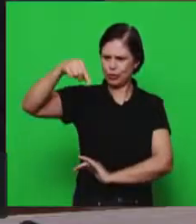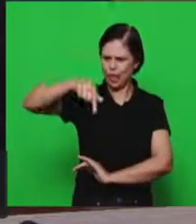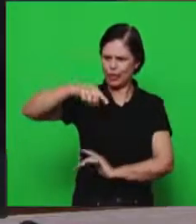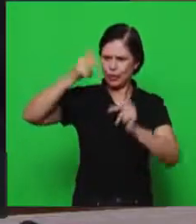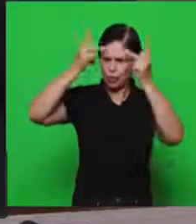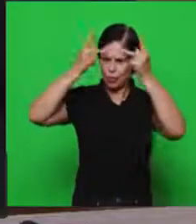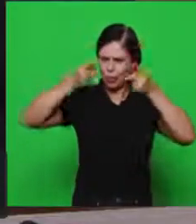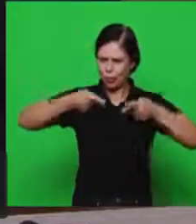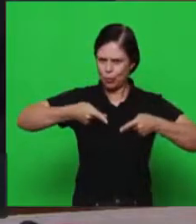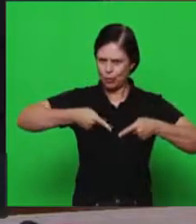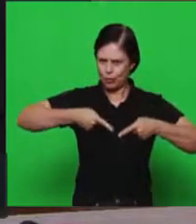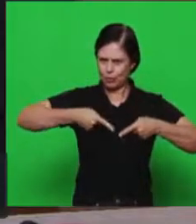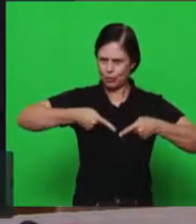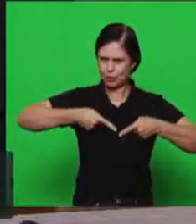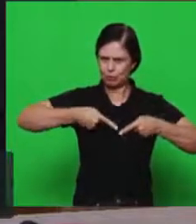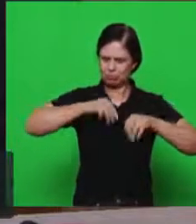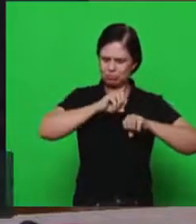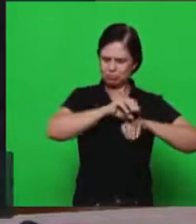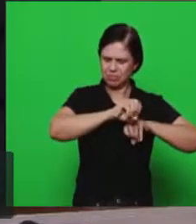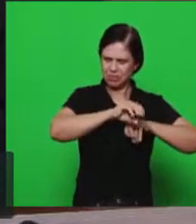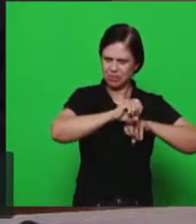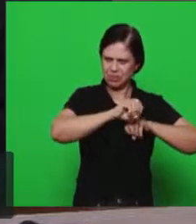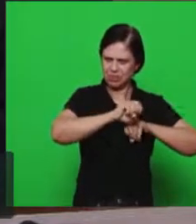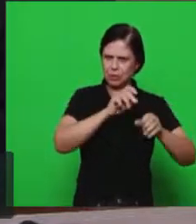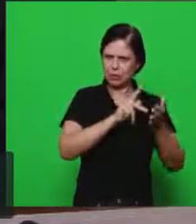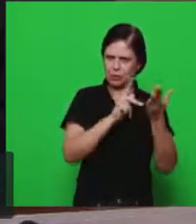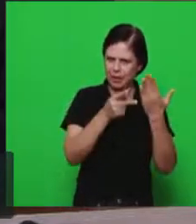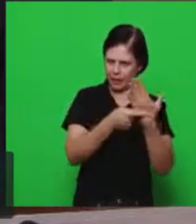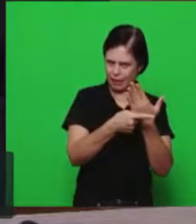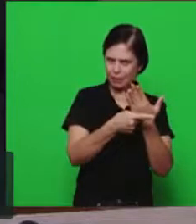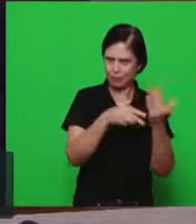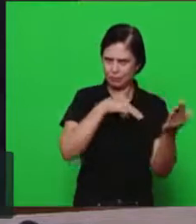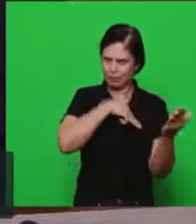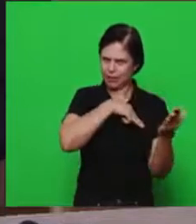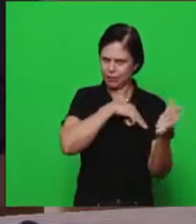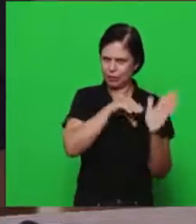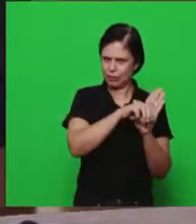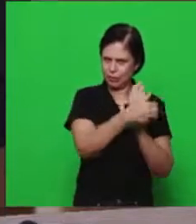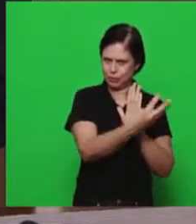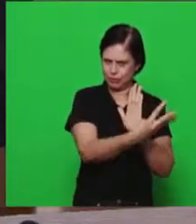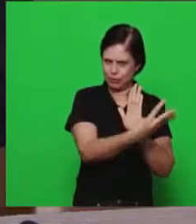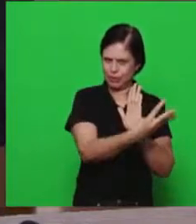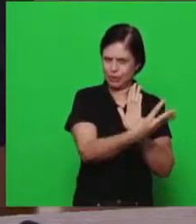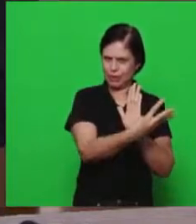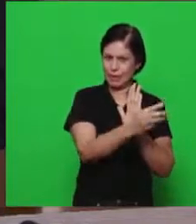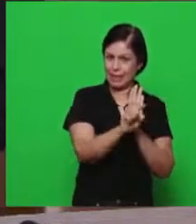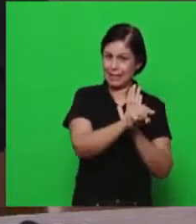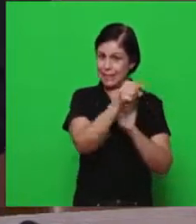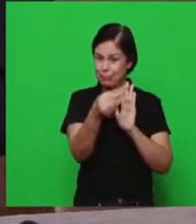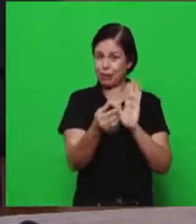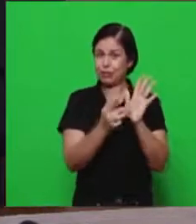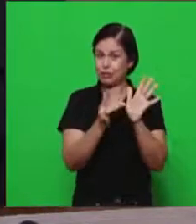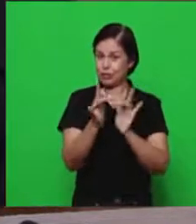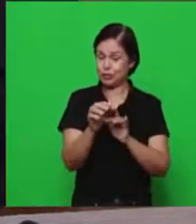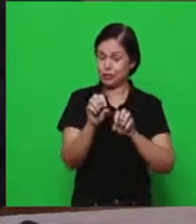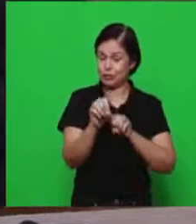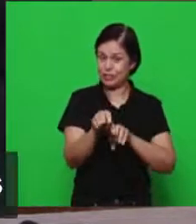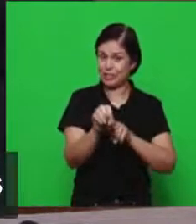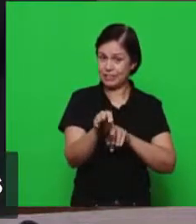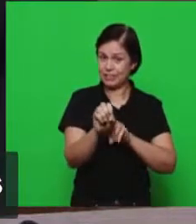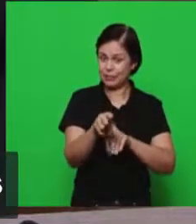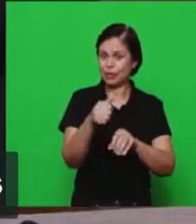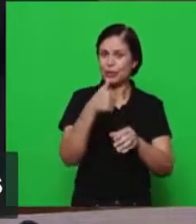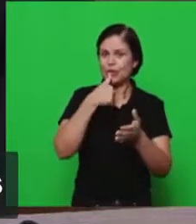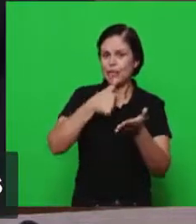as parábolas do capítulo 3 de Mateus, e o momento em que também no Apocalipse ele proferiu, ou ele ditou